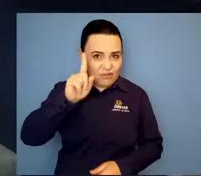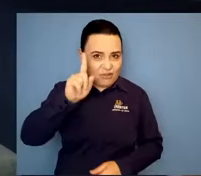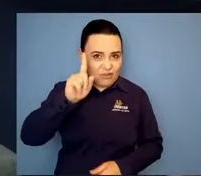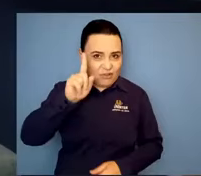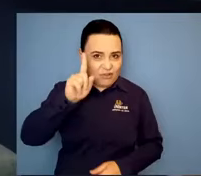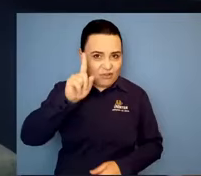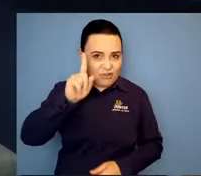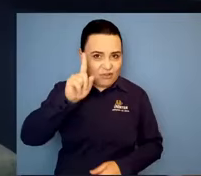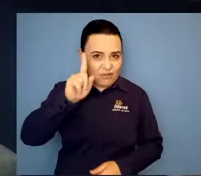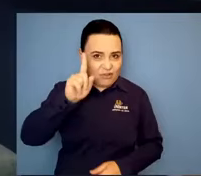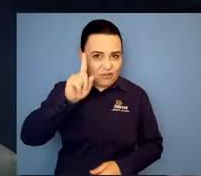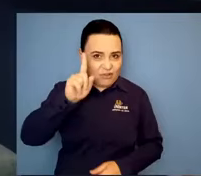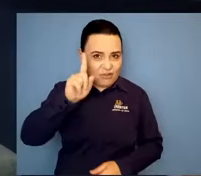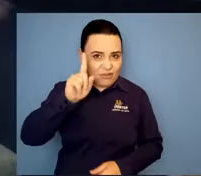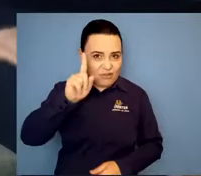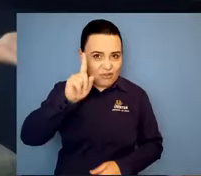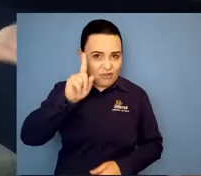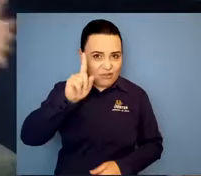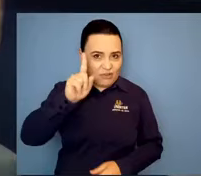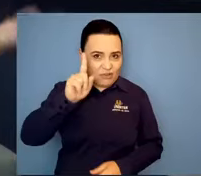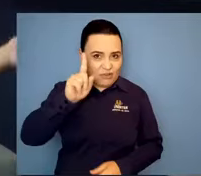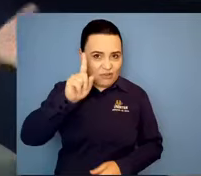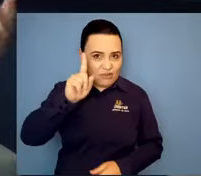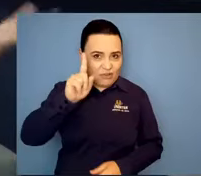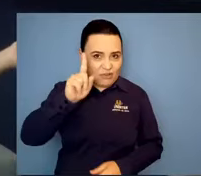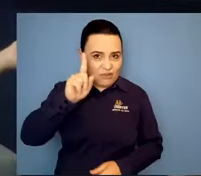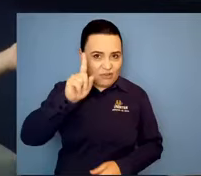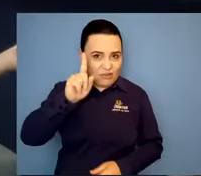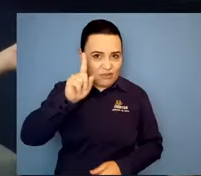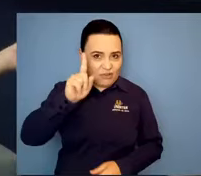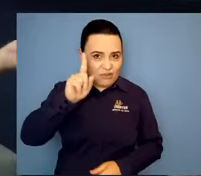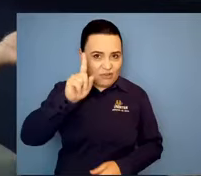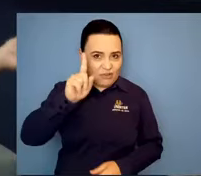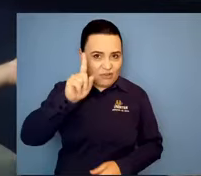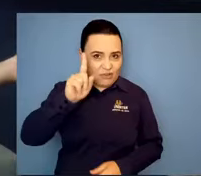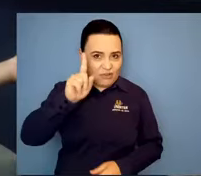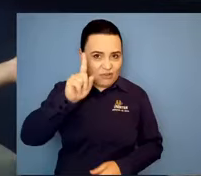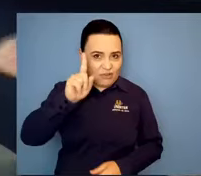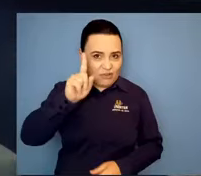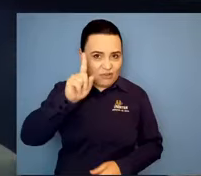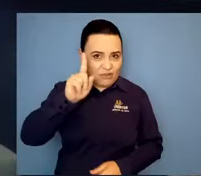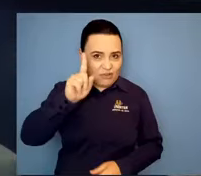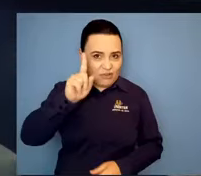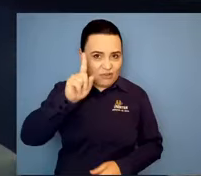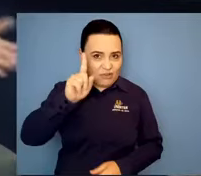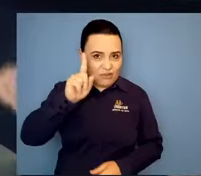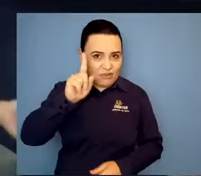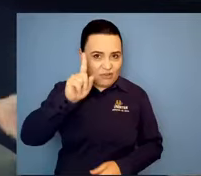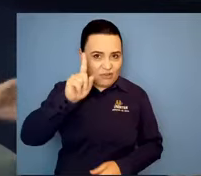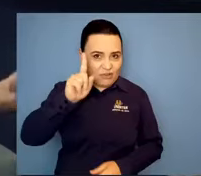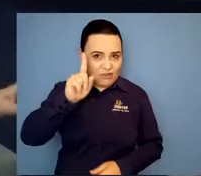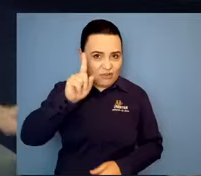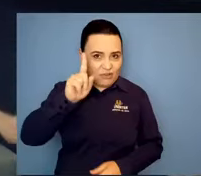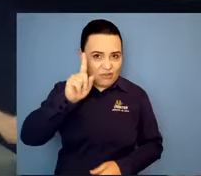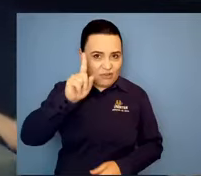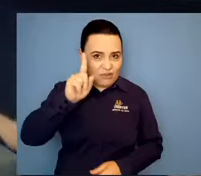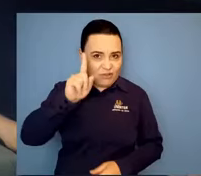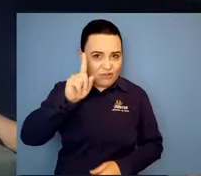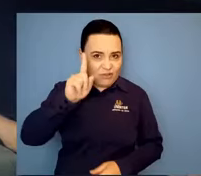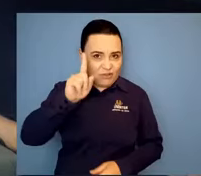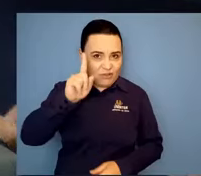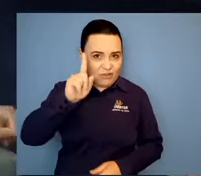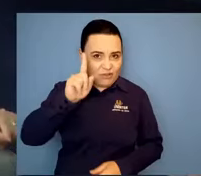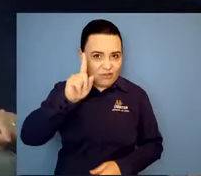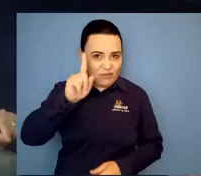E era Niterói. Então, em Niterói pega sol, pegava piscina. Queimou-se, bronzeou-se. Está bronzeado do sol. Sim. Tinha uma cor